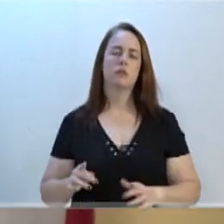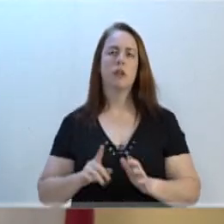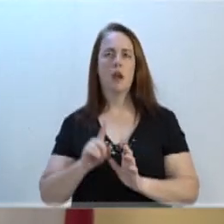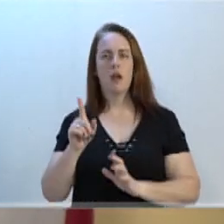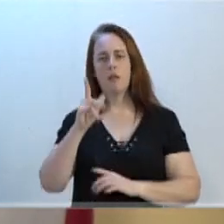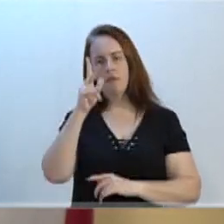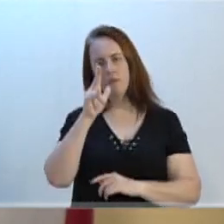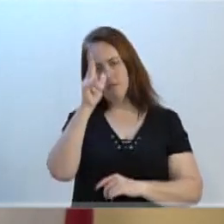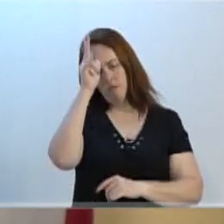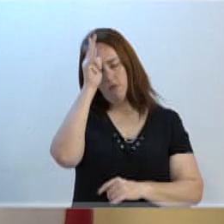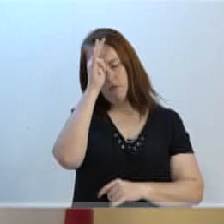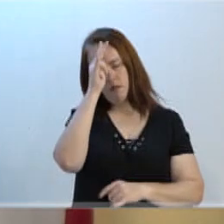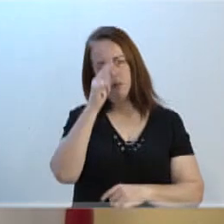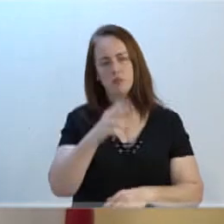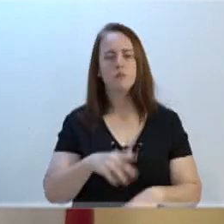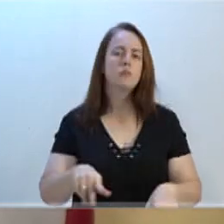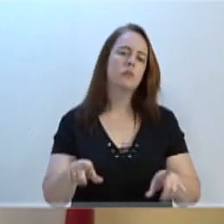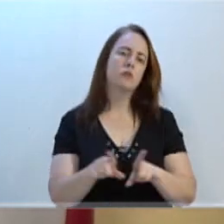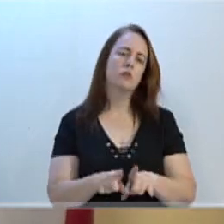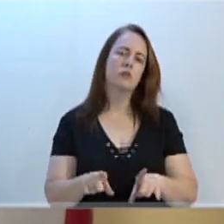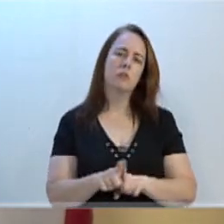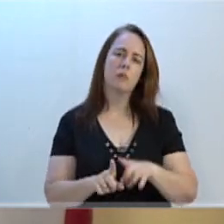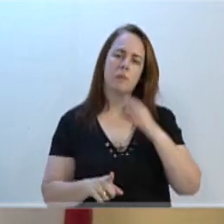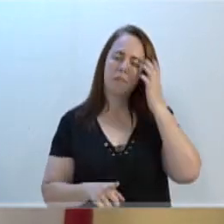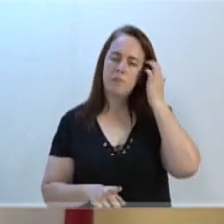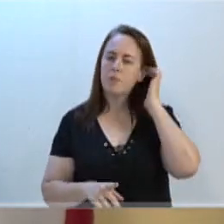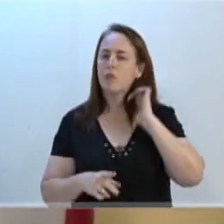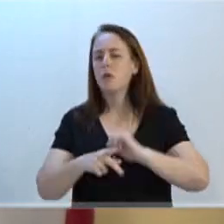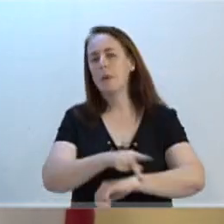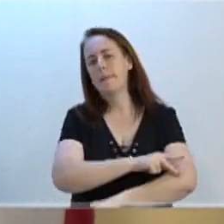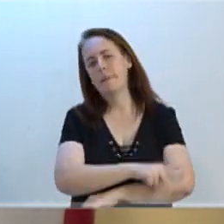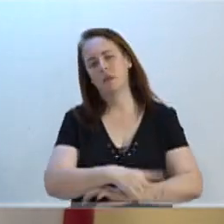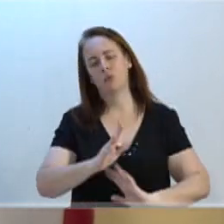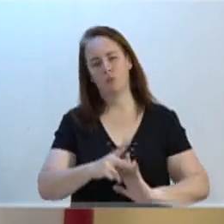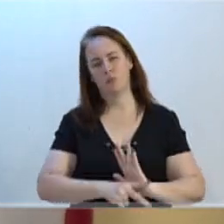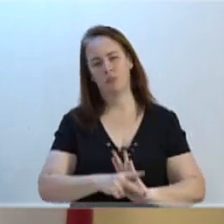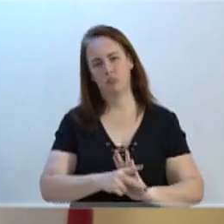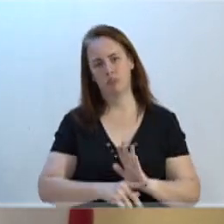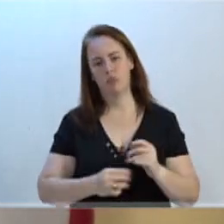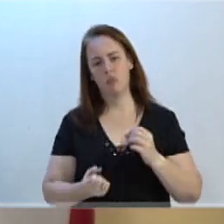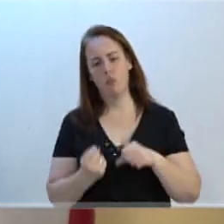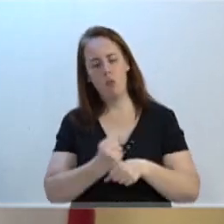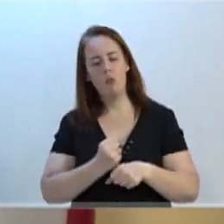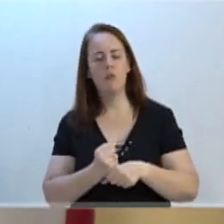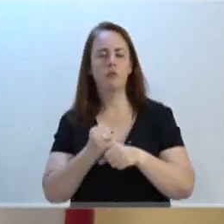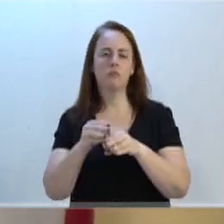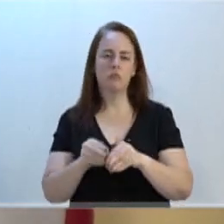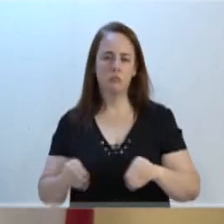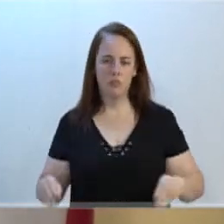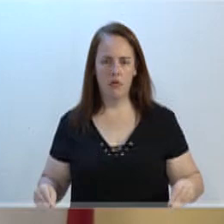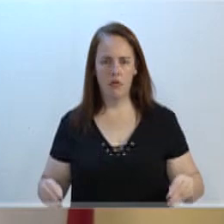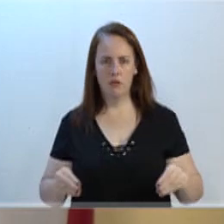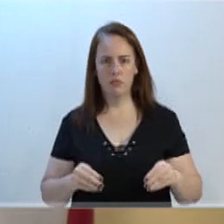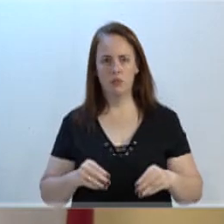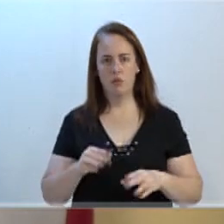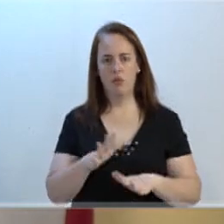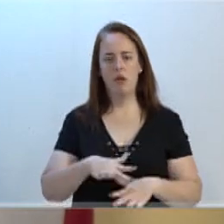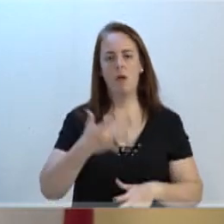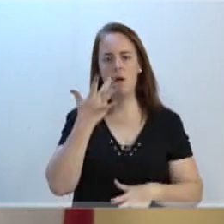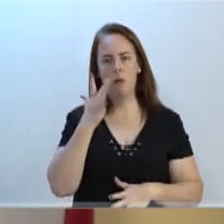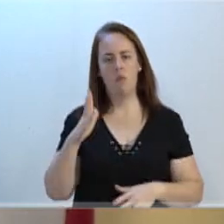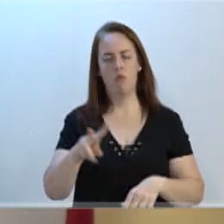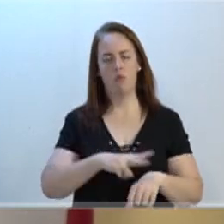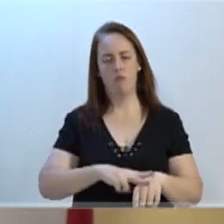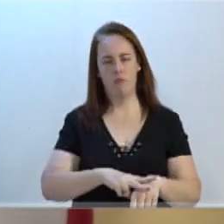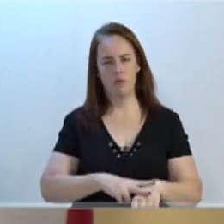Vila Itopava, lá no Ouro Verde, essa praça que está projetada para ser construída no terreno, ali no Ouro Verde, e